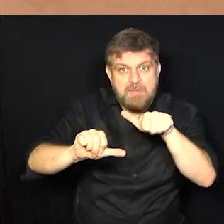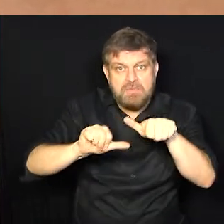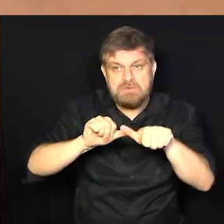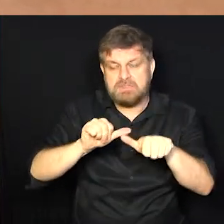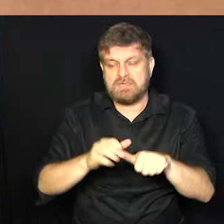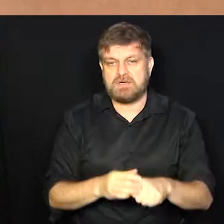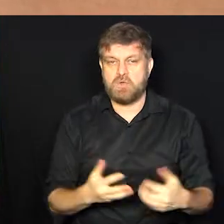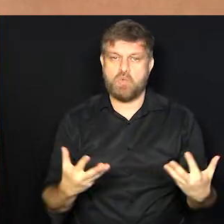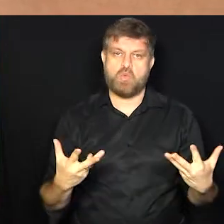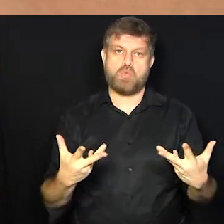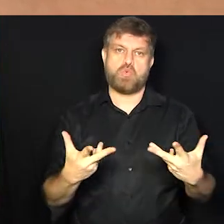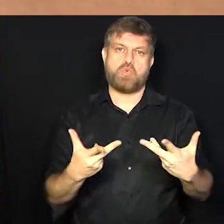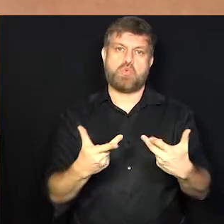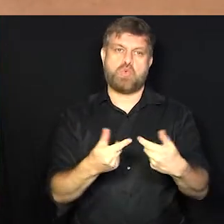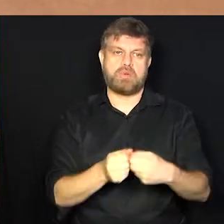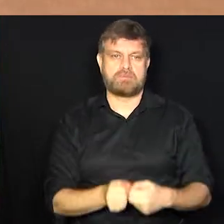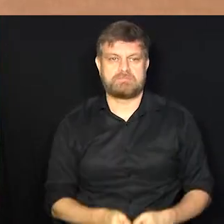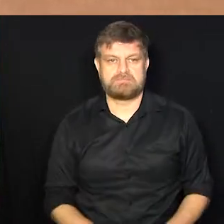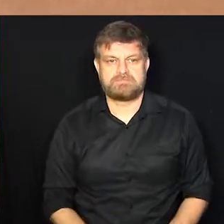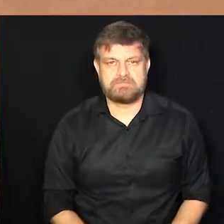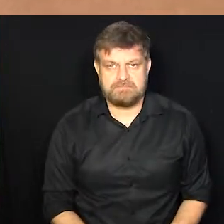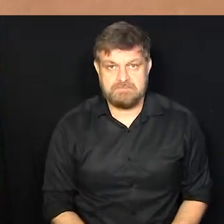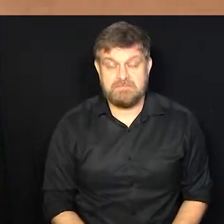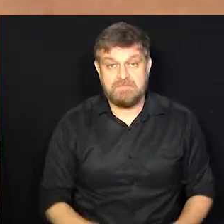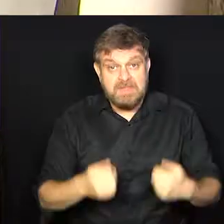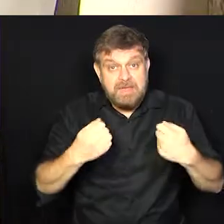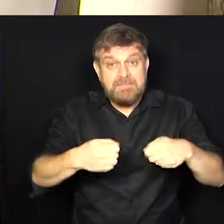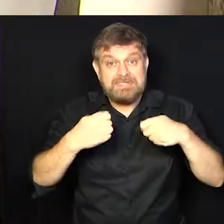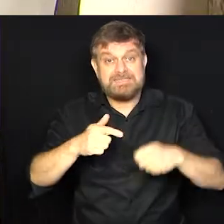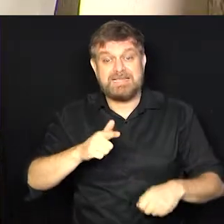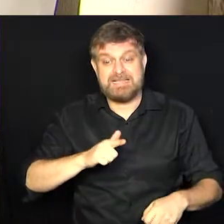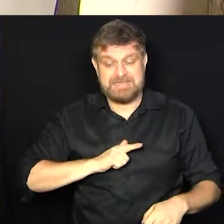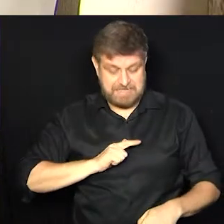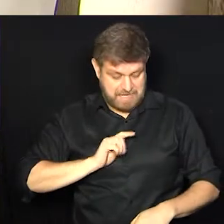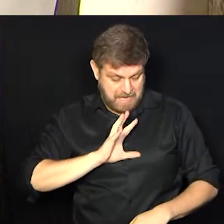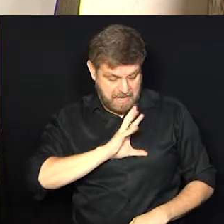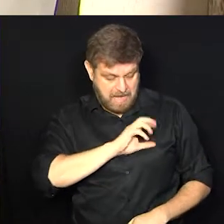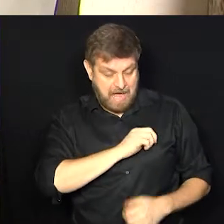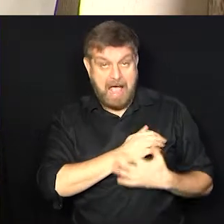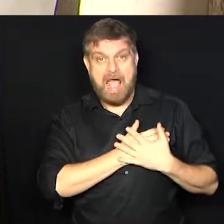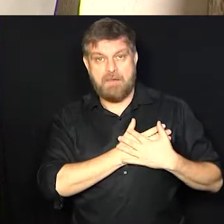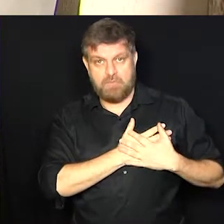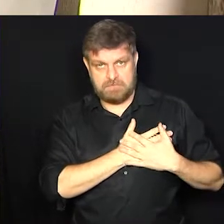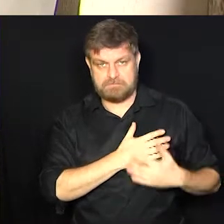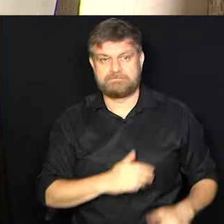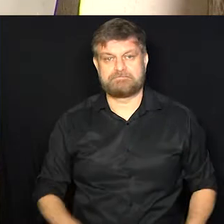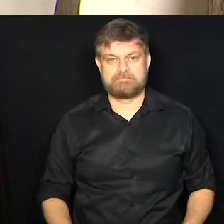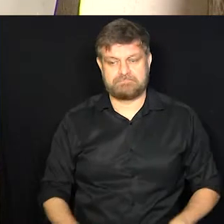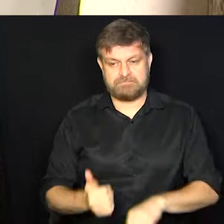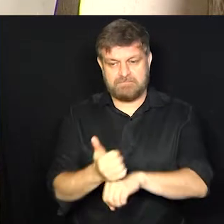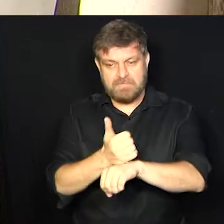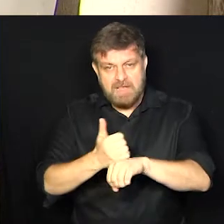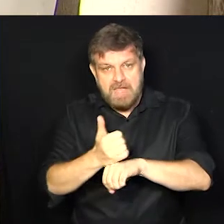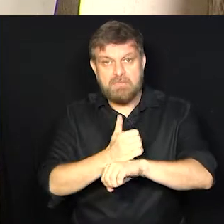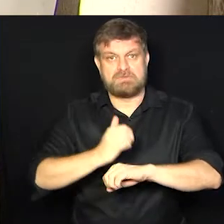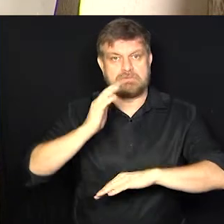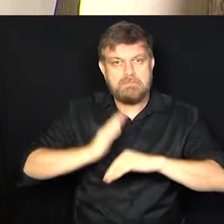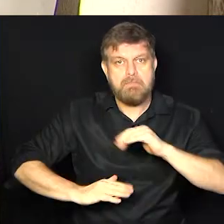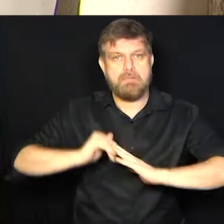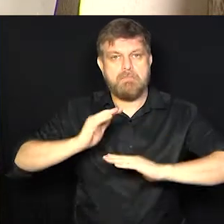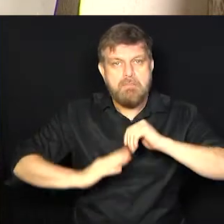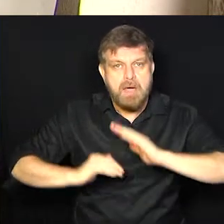E só amando você consegue trazer isso em forma ali de trabalho.